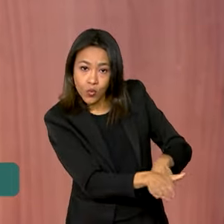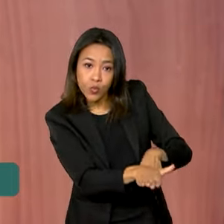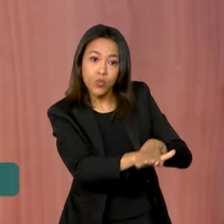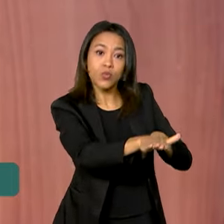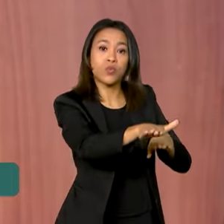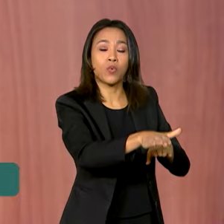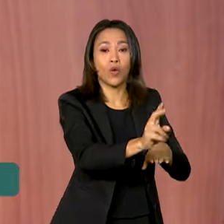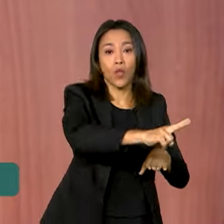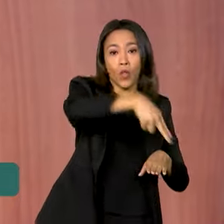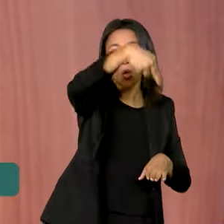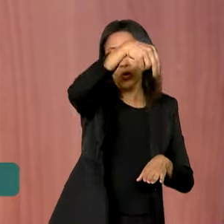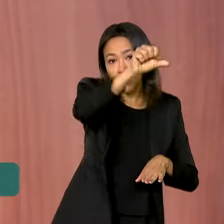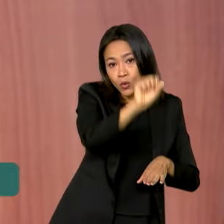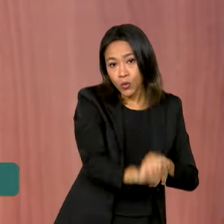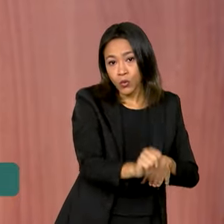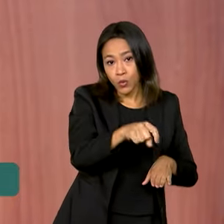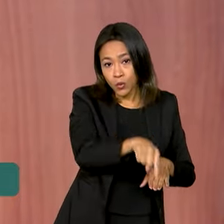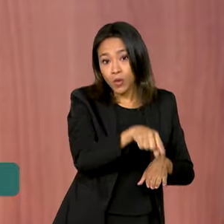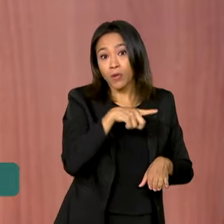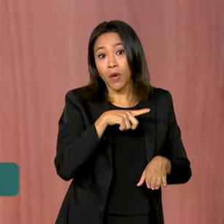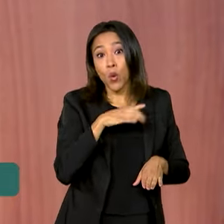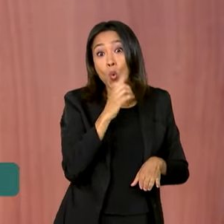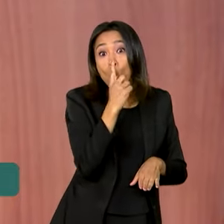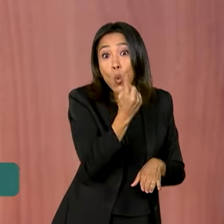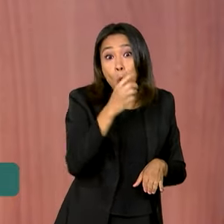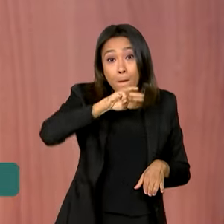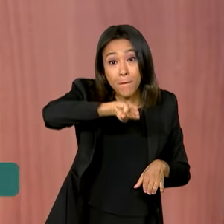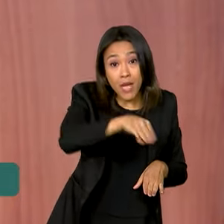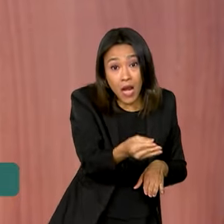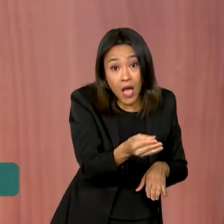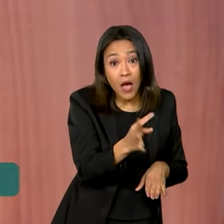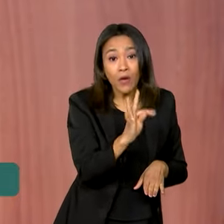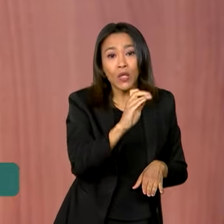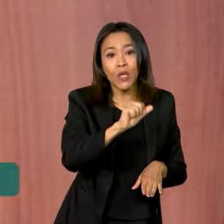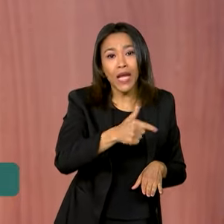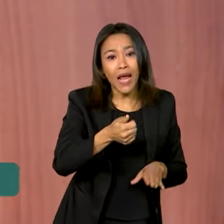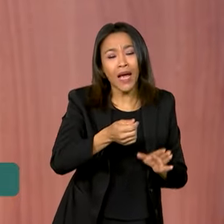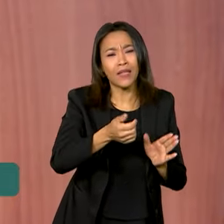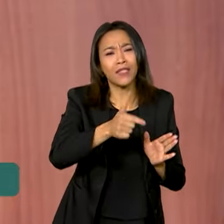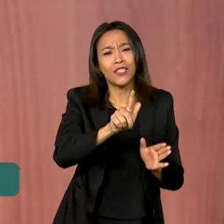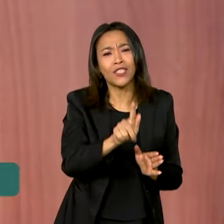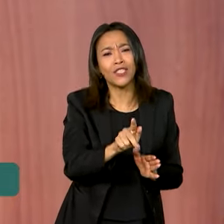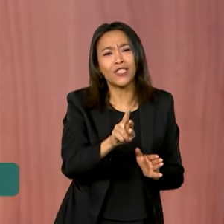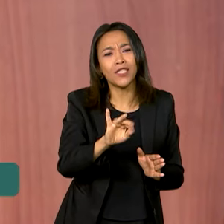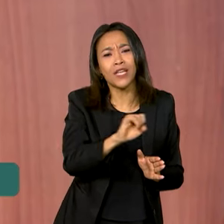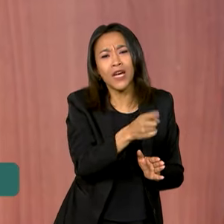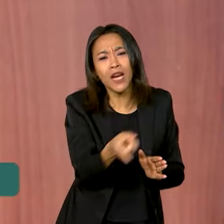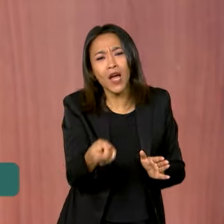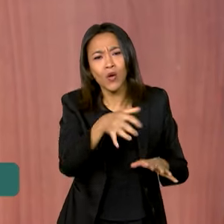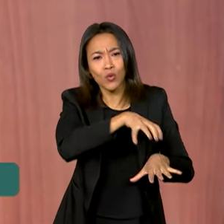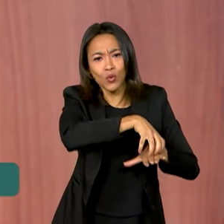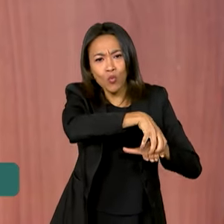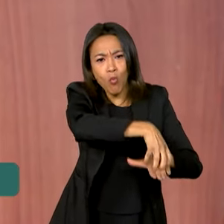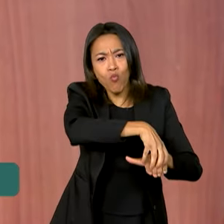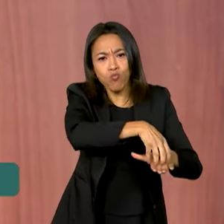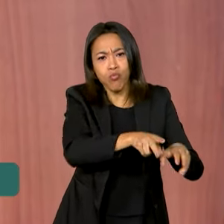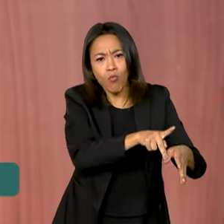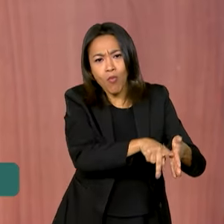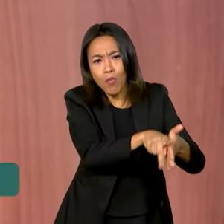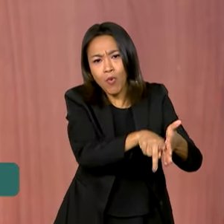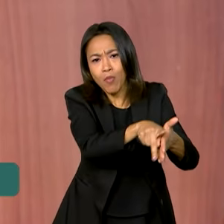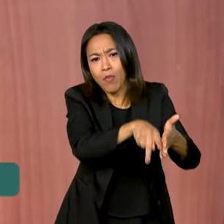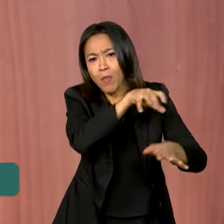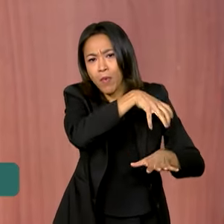Além de garantir armazenamento para 1,5 milhão de toneladas de grãos, a estrutura terá capacidade de carregar até